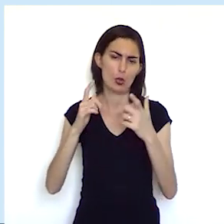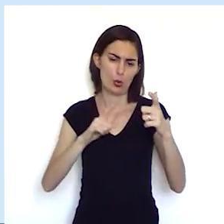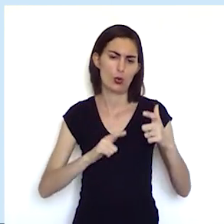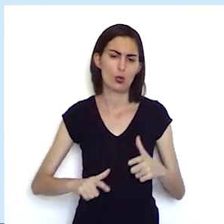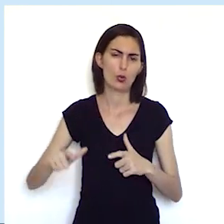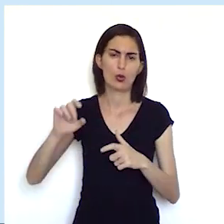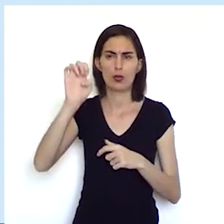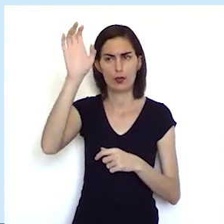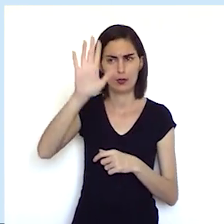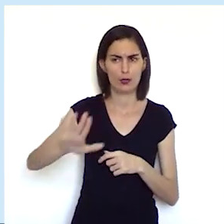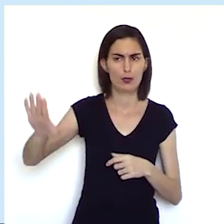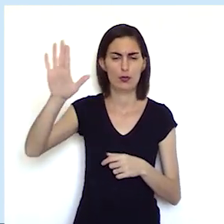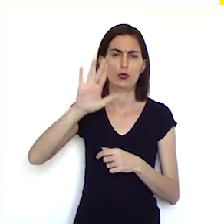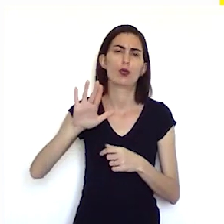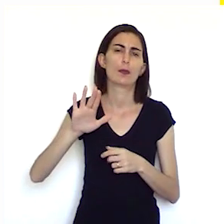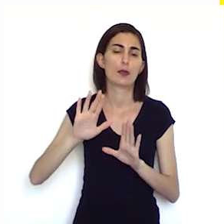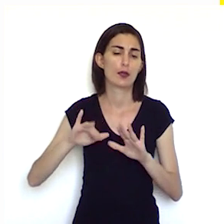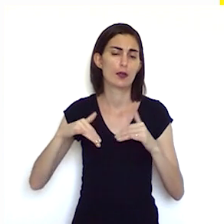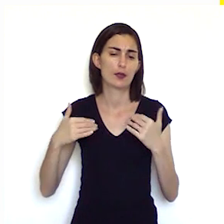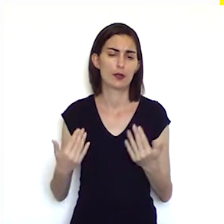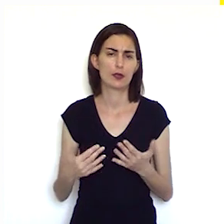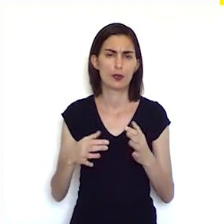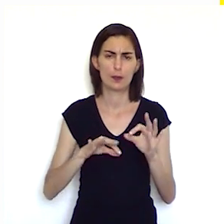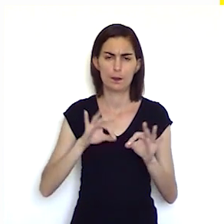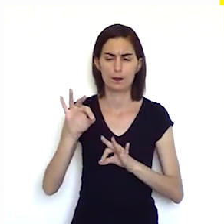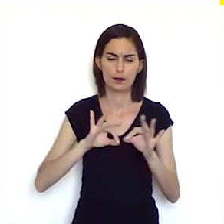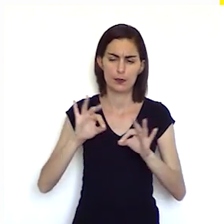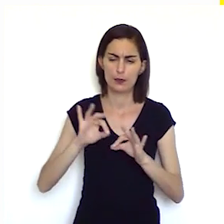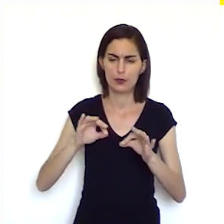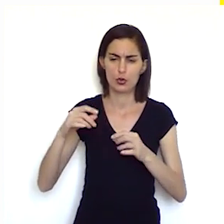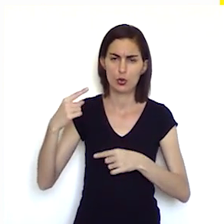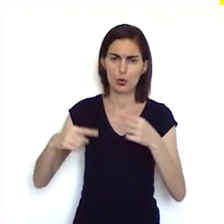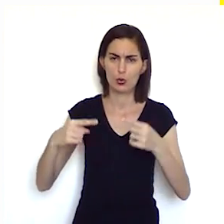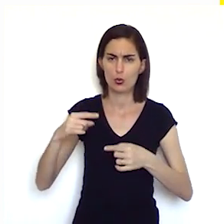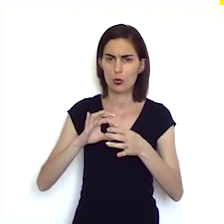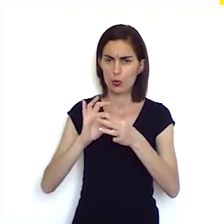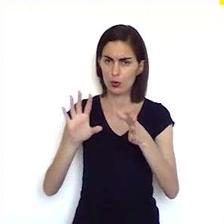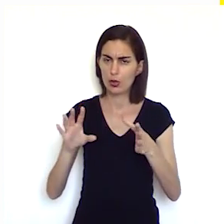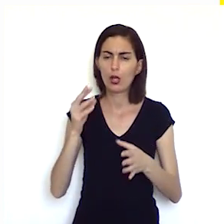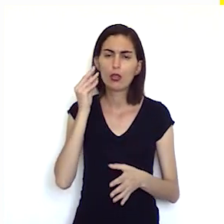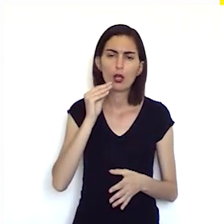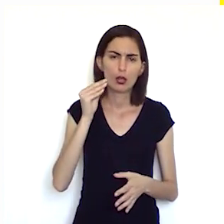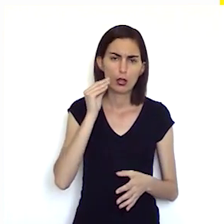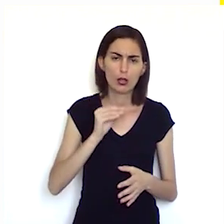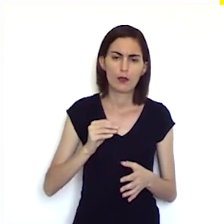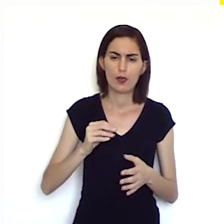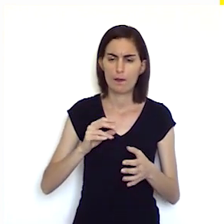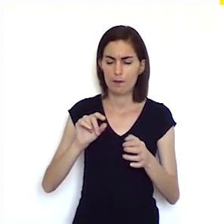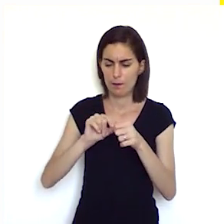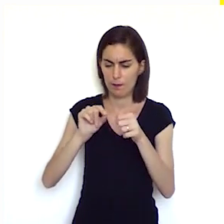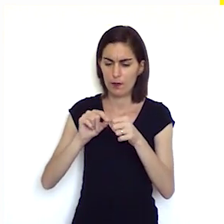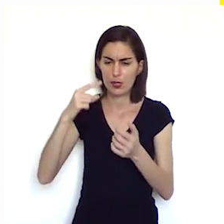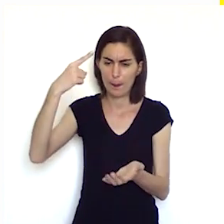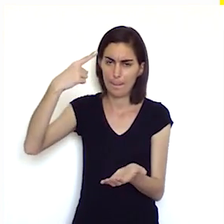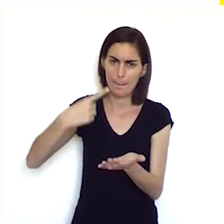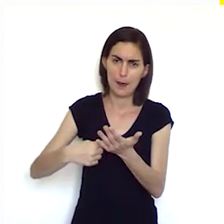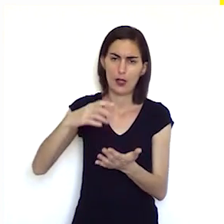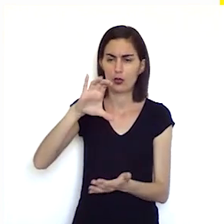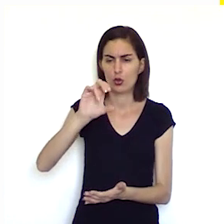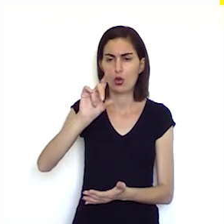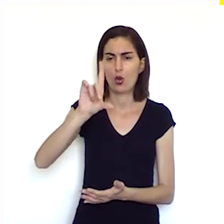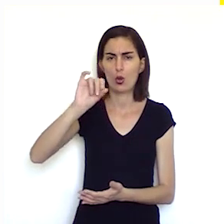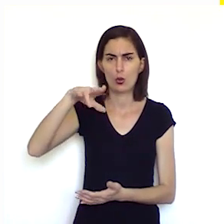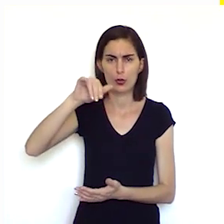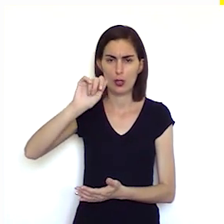determinadas localidades da Europa então vejamos os conflitos de independência a tentativa de estabelecer o pacto